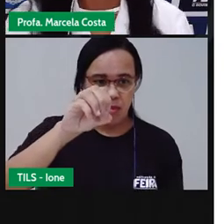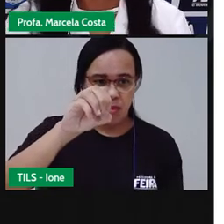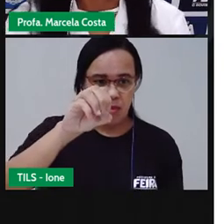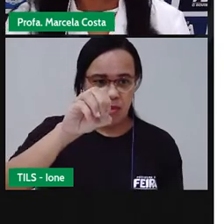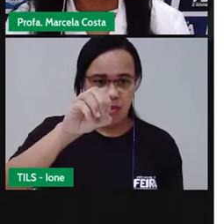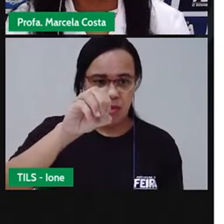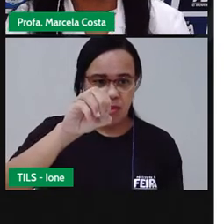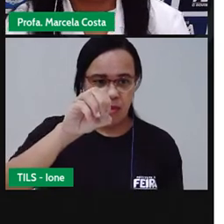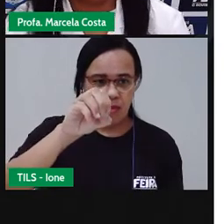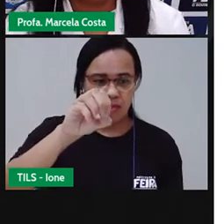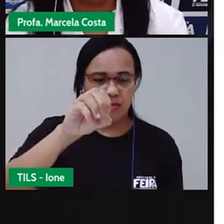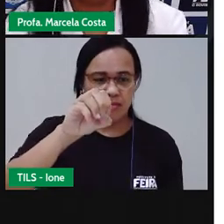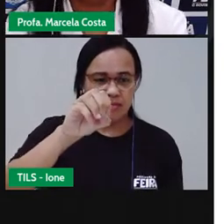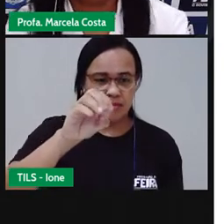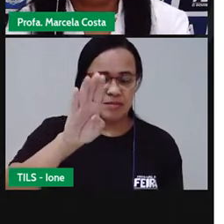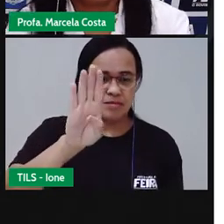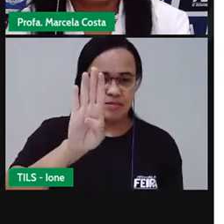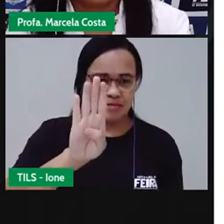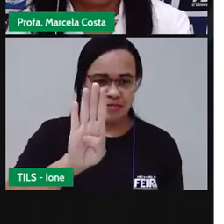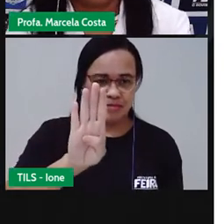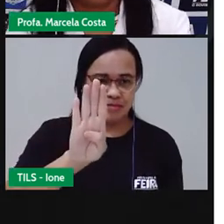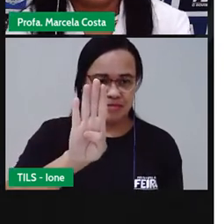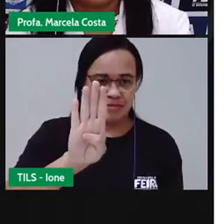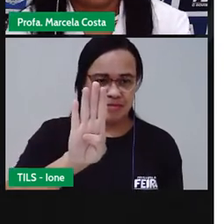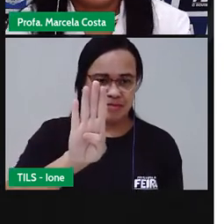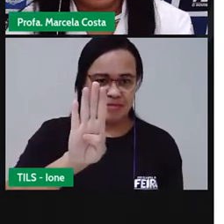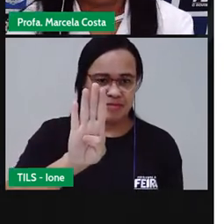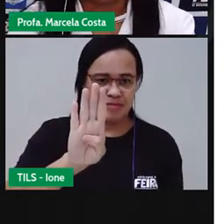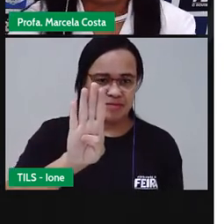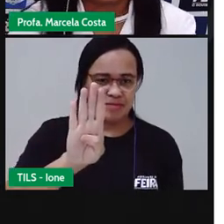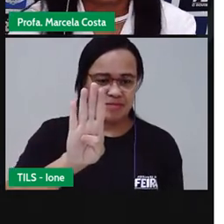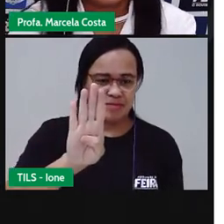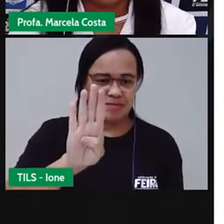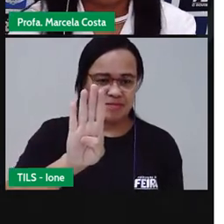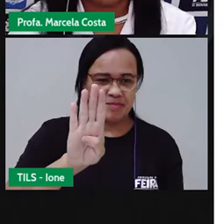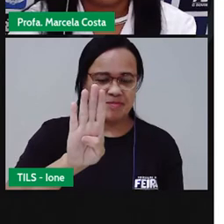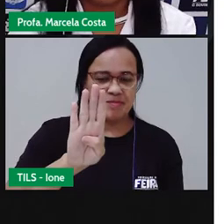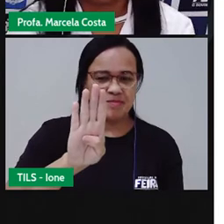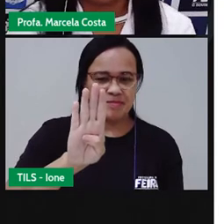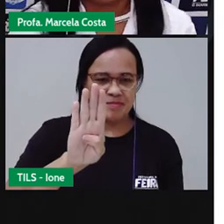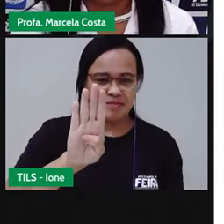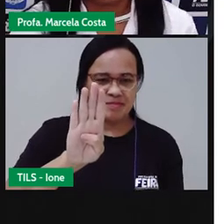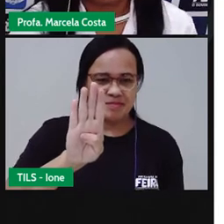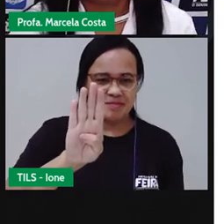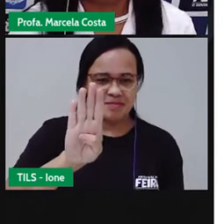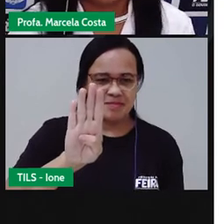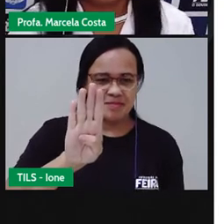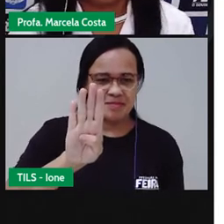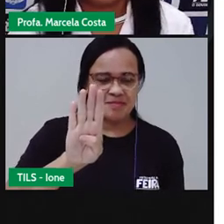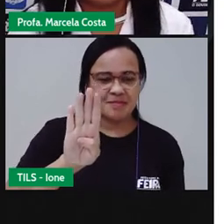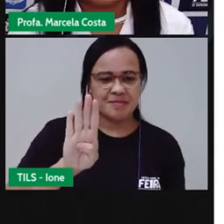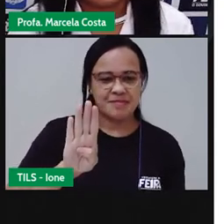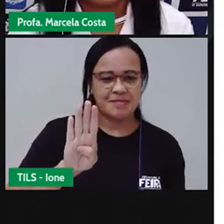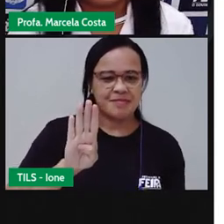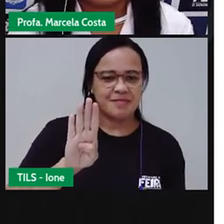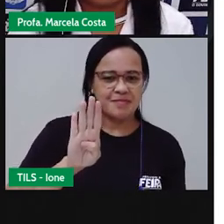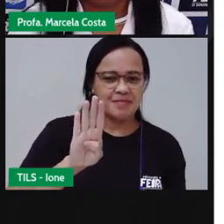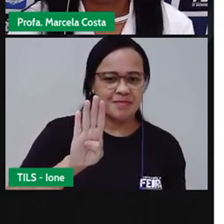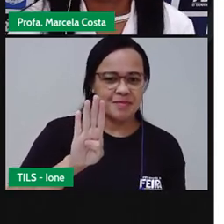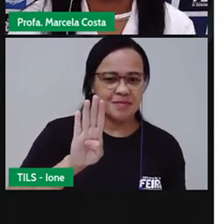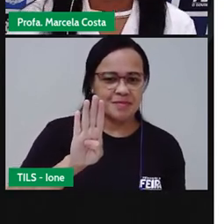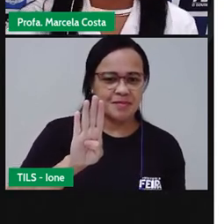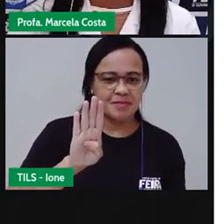O momento que agora a nossa intérprete, ela vai entrar